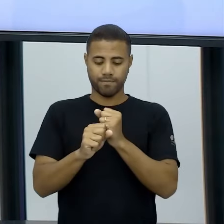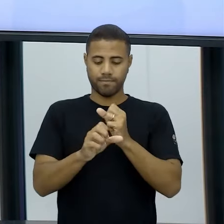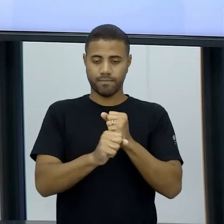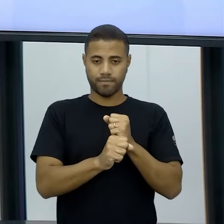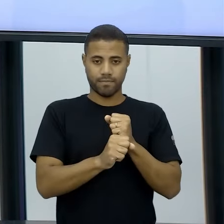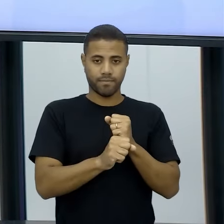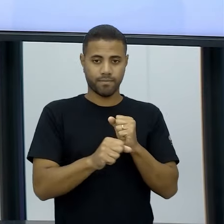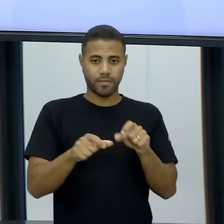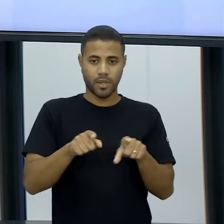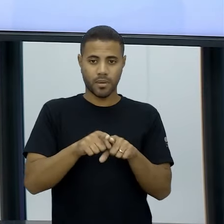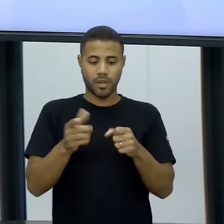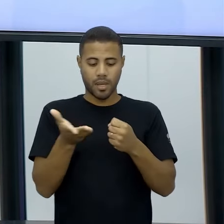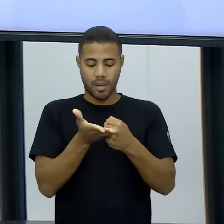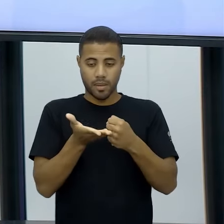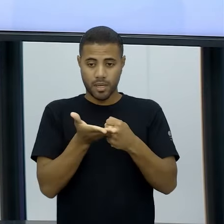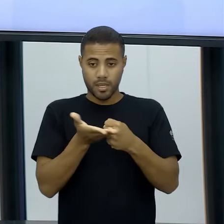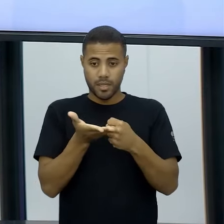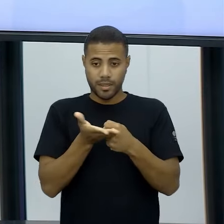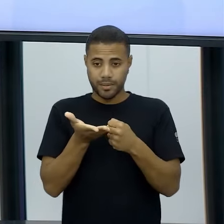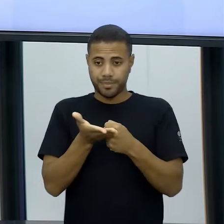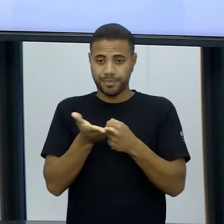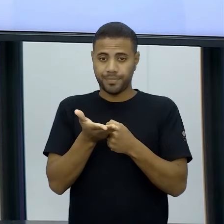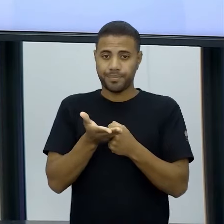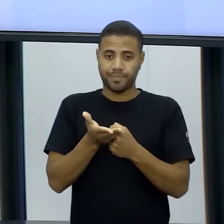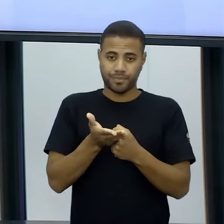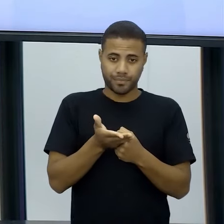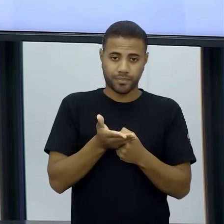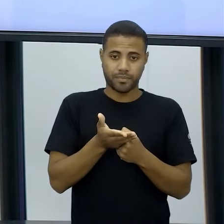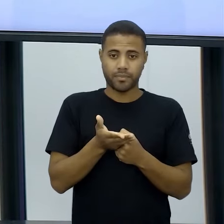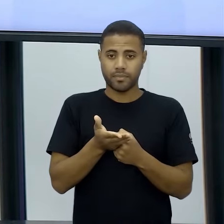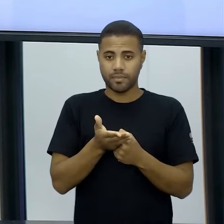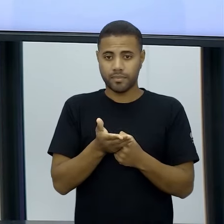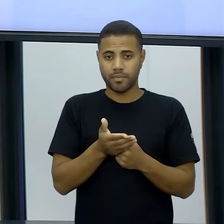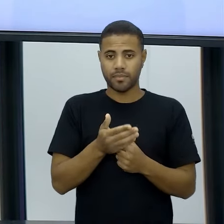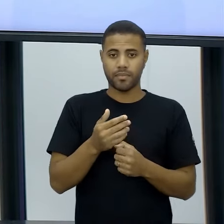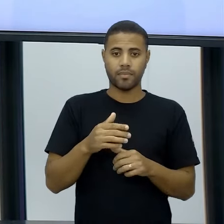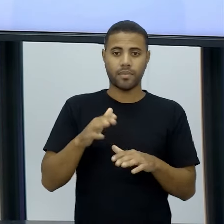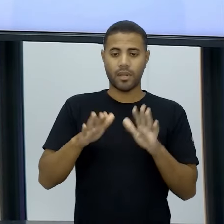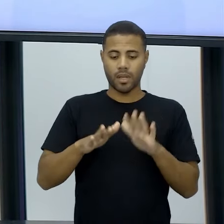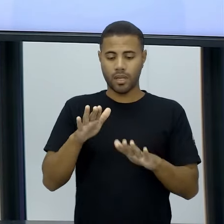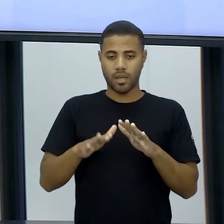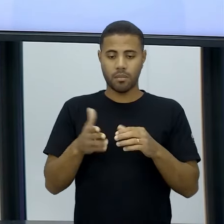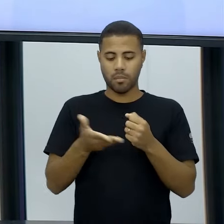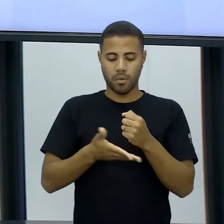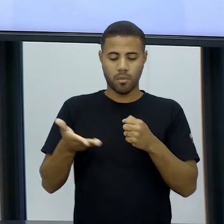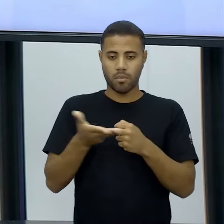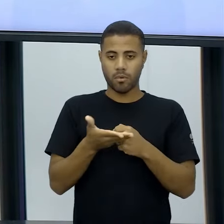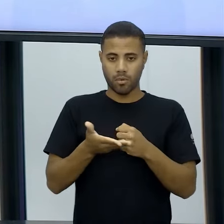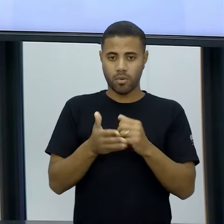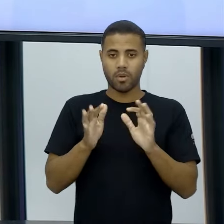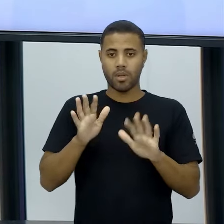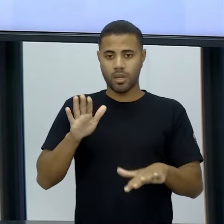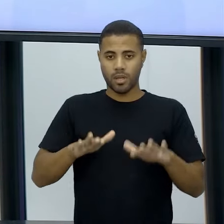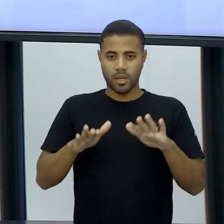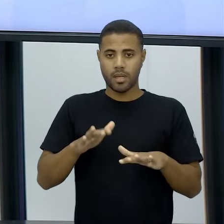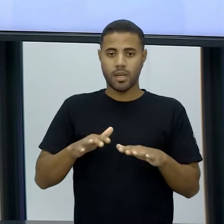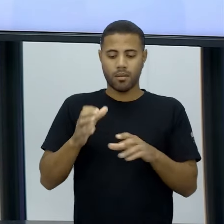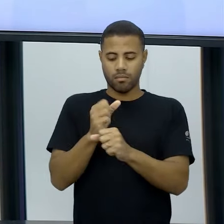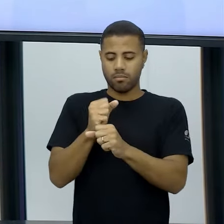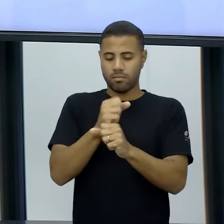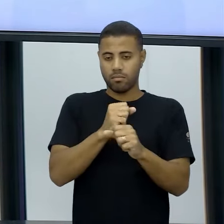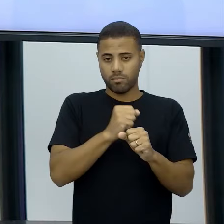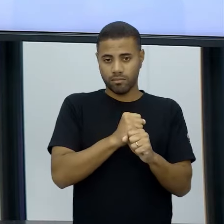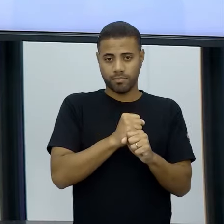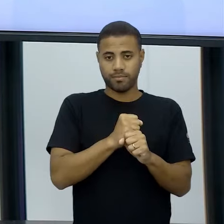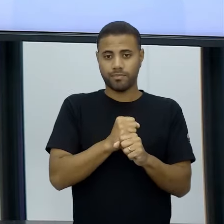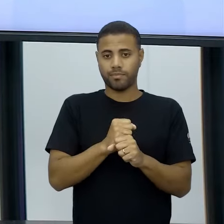Estava esquecendo da mediana. Então, você tem média aritmética simples, média aritmética ponderada, você tem a moda e tem a mediana, são as medidas de tendência